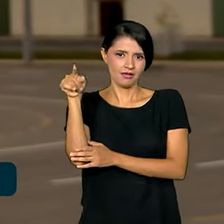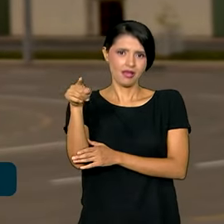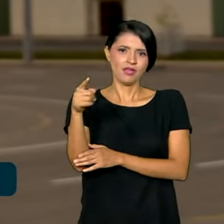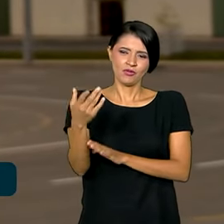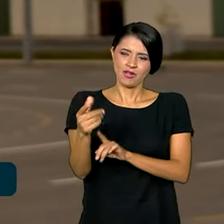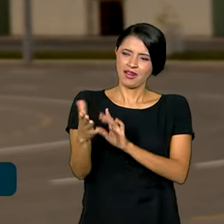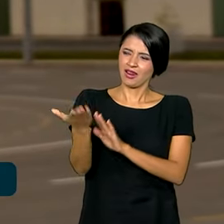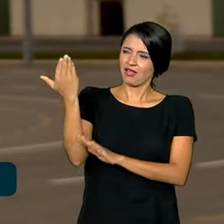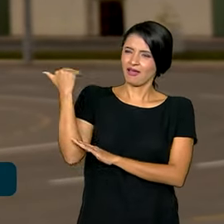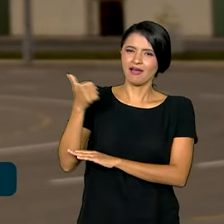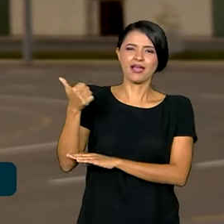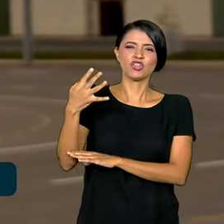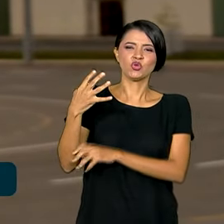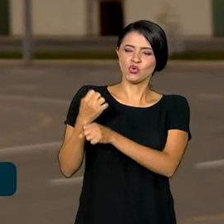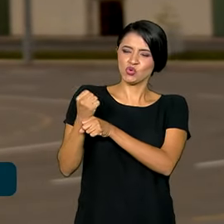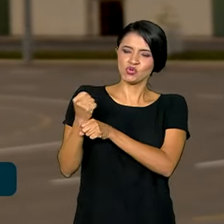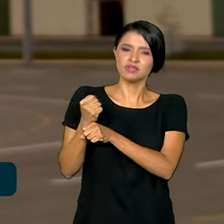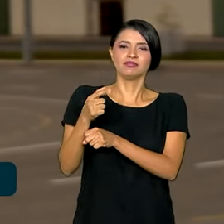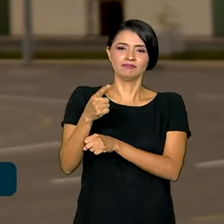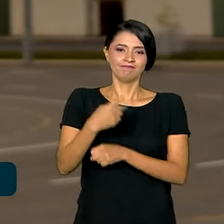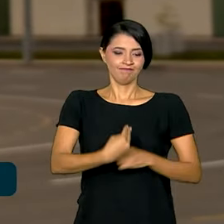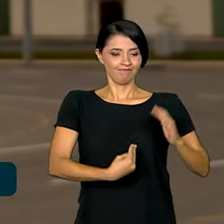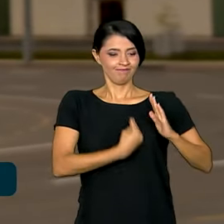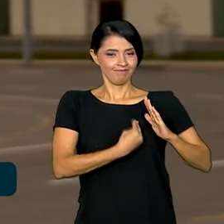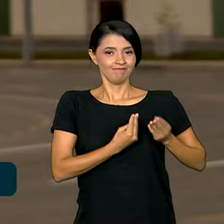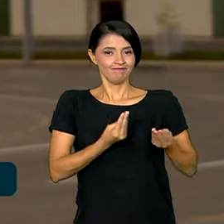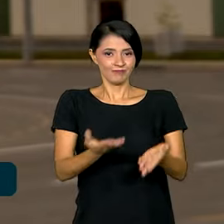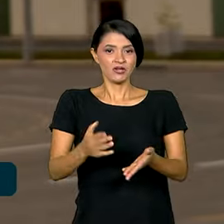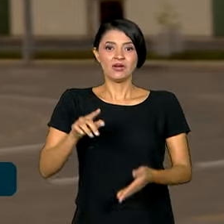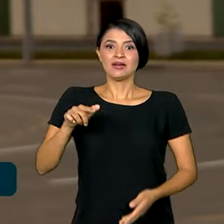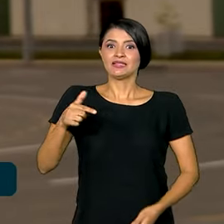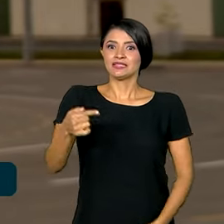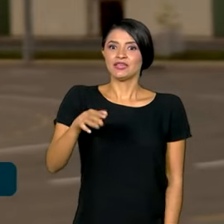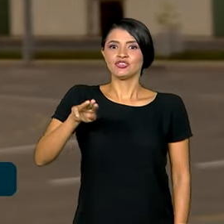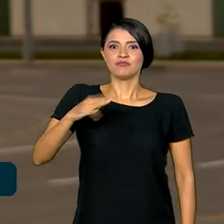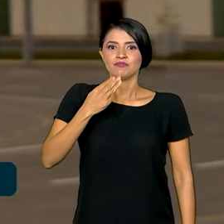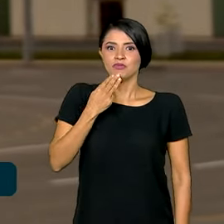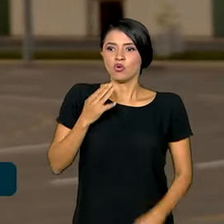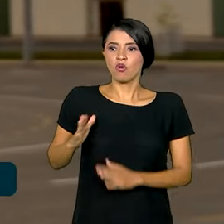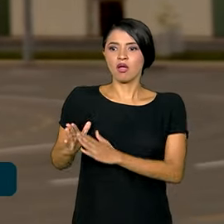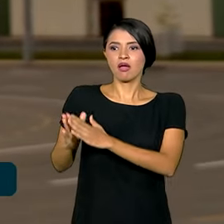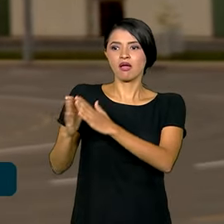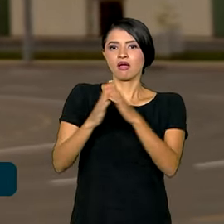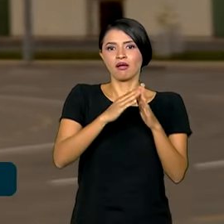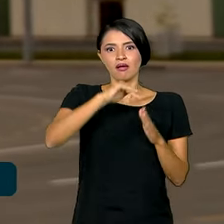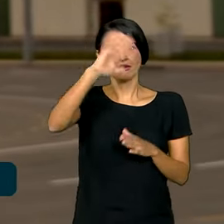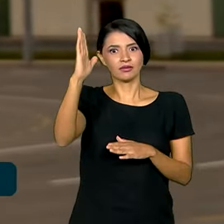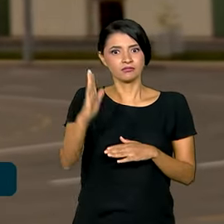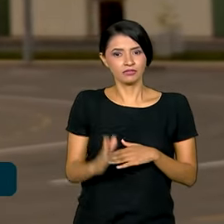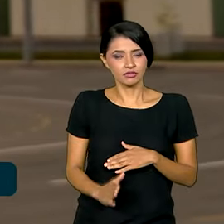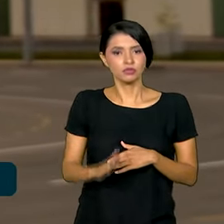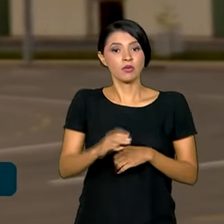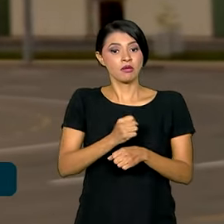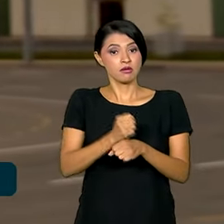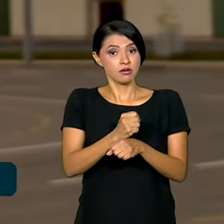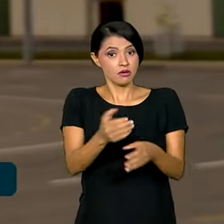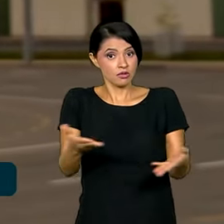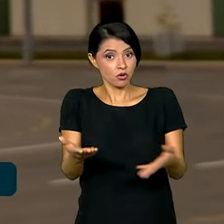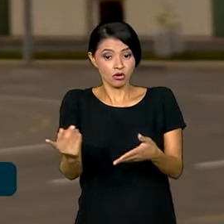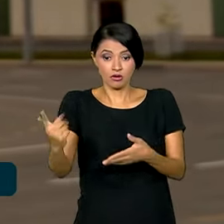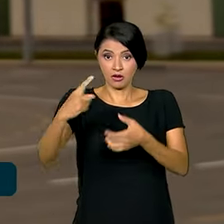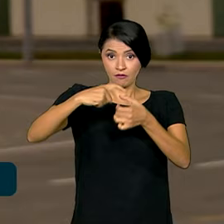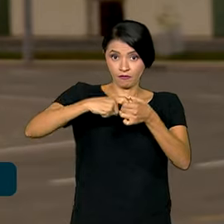14 anos, o Minha Casa Minha Vida entregou cerca de 7 milhões de moradias em todo o país. Só este ano, na